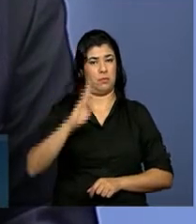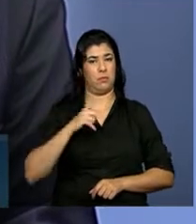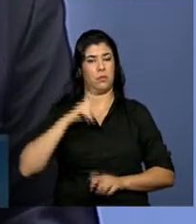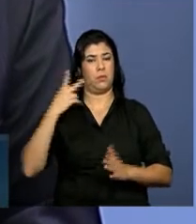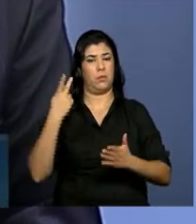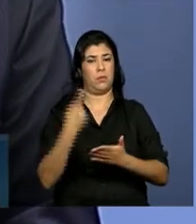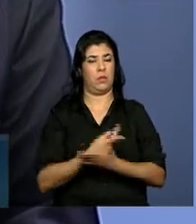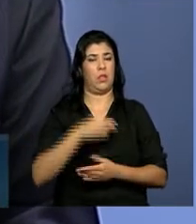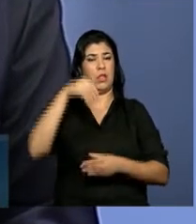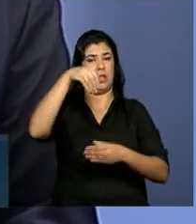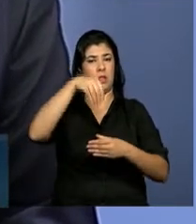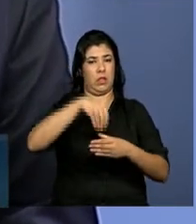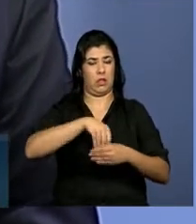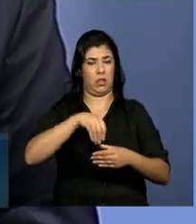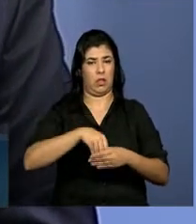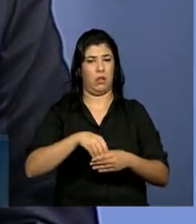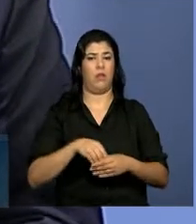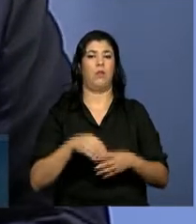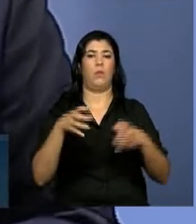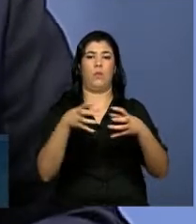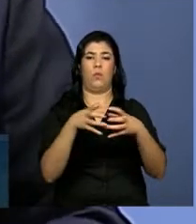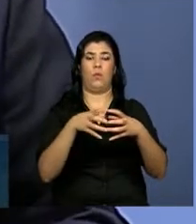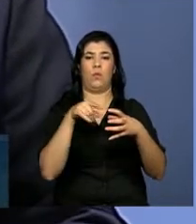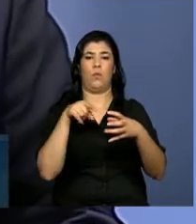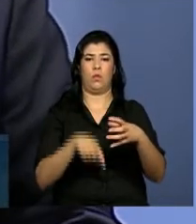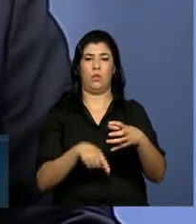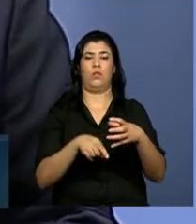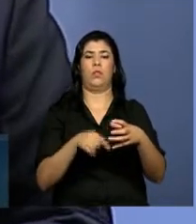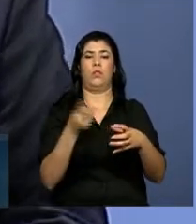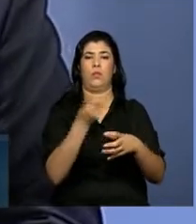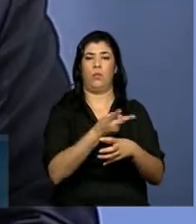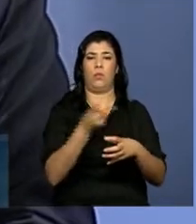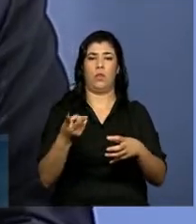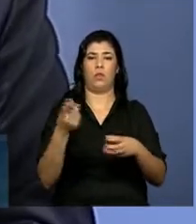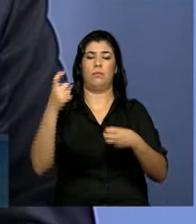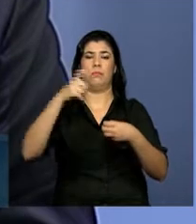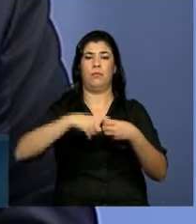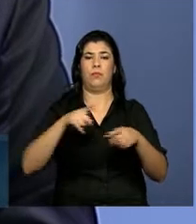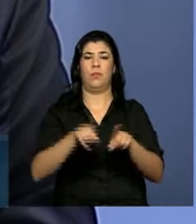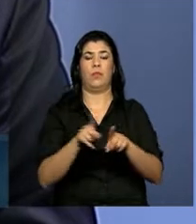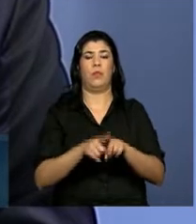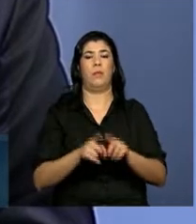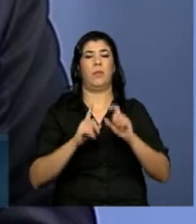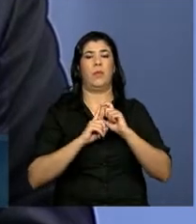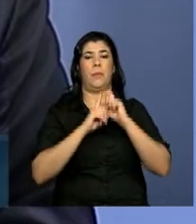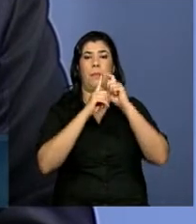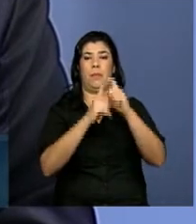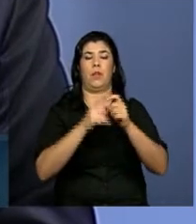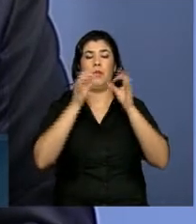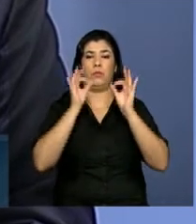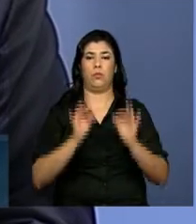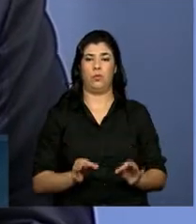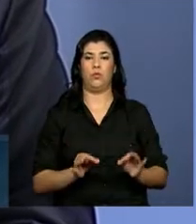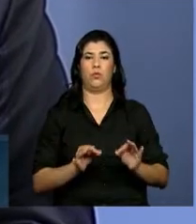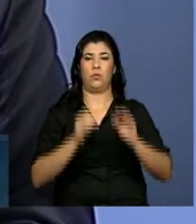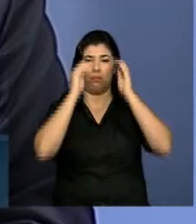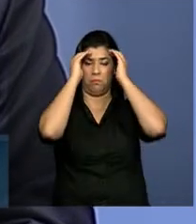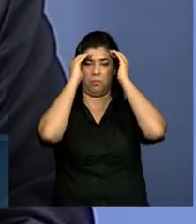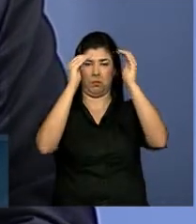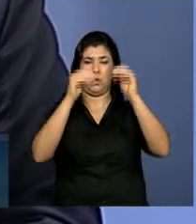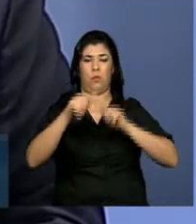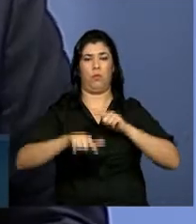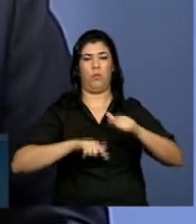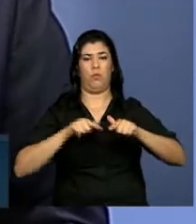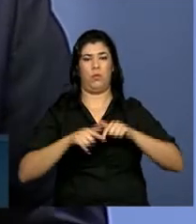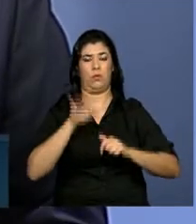órgão multilateral e uma palavra justa de reconhecimento ao papel que o nosso